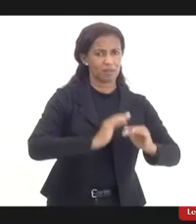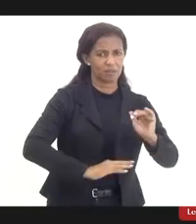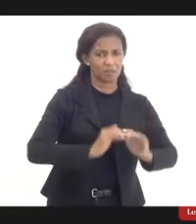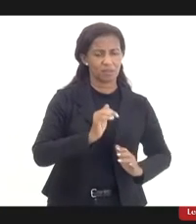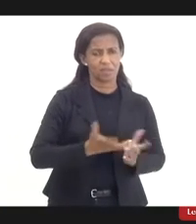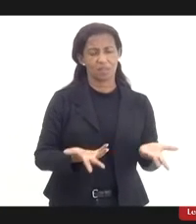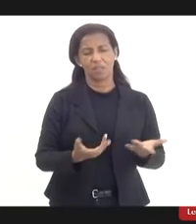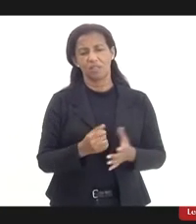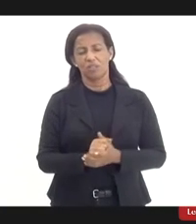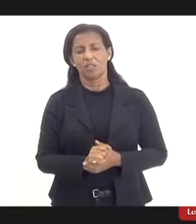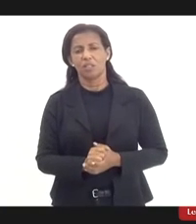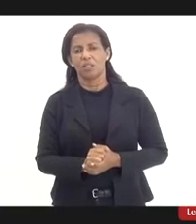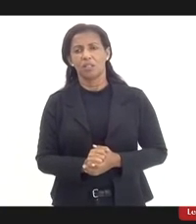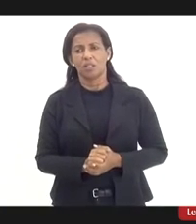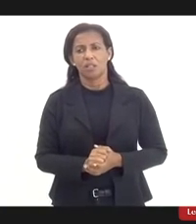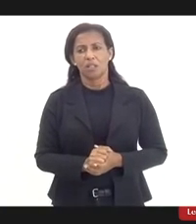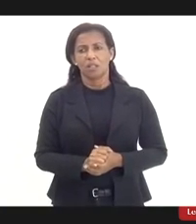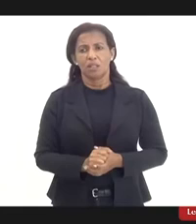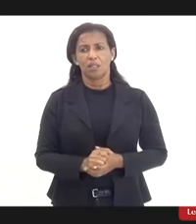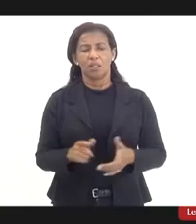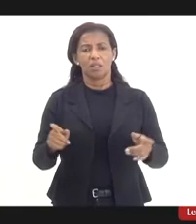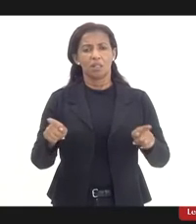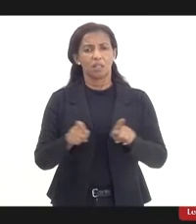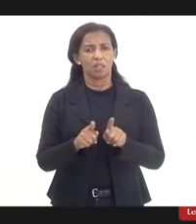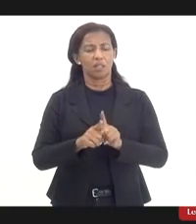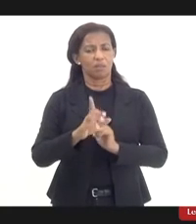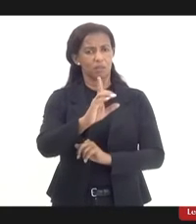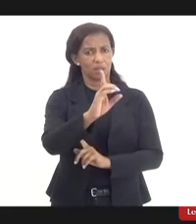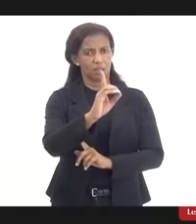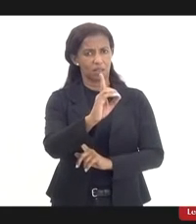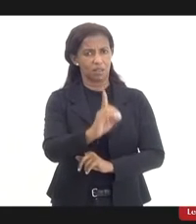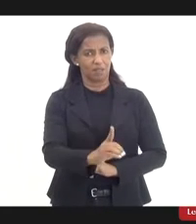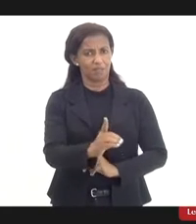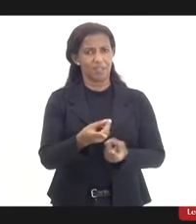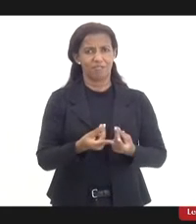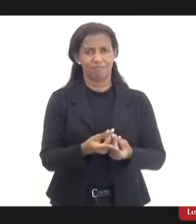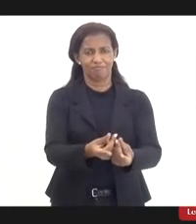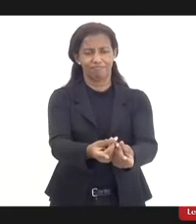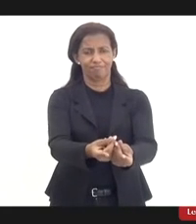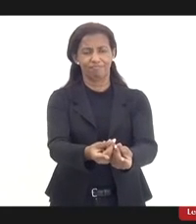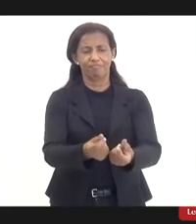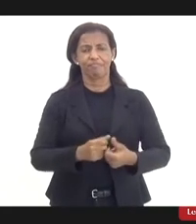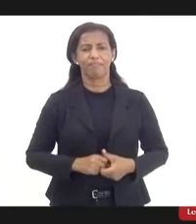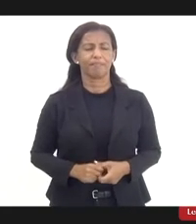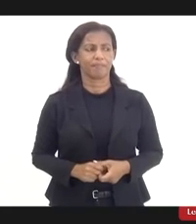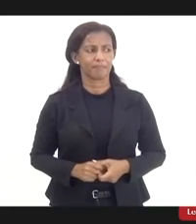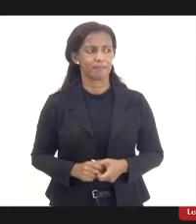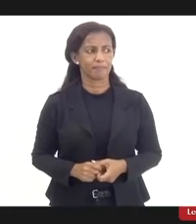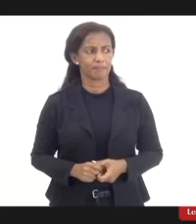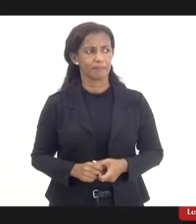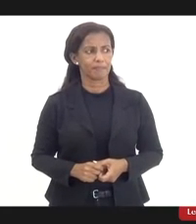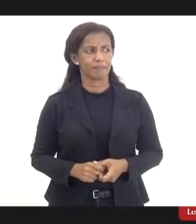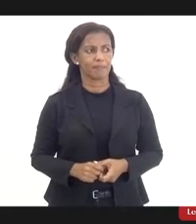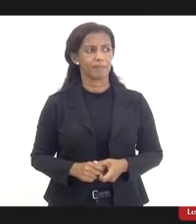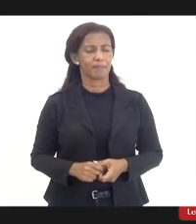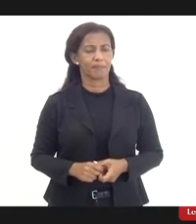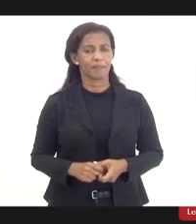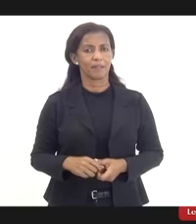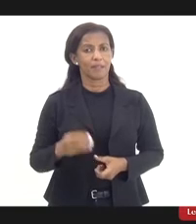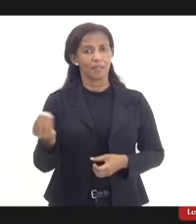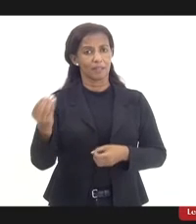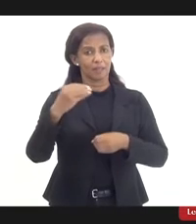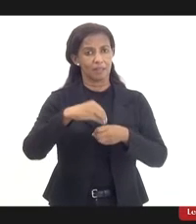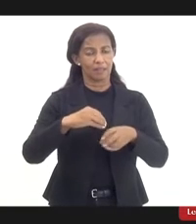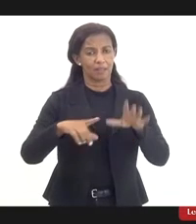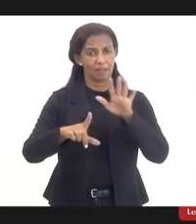enfim, e da deficiência permanente, que é o teor da